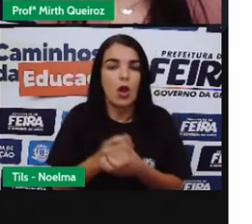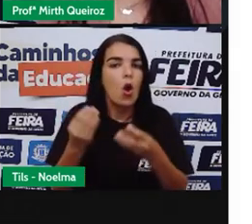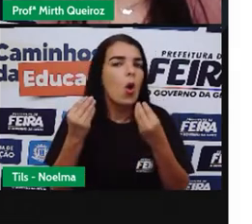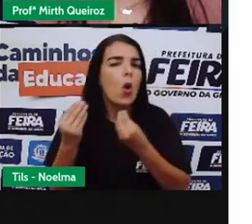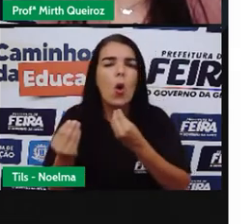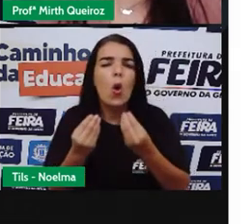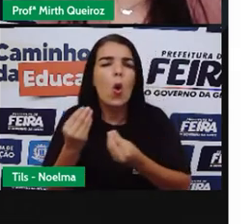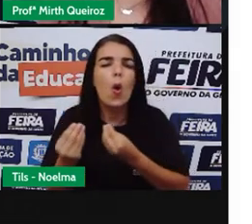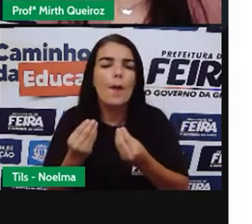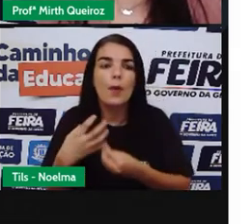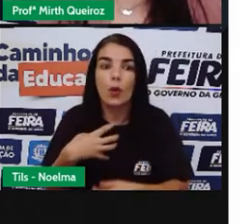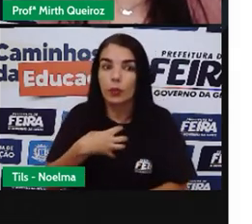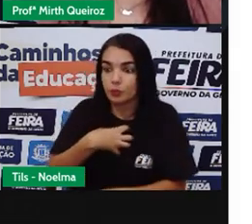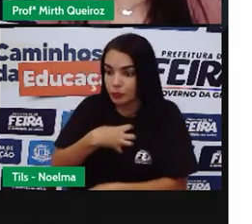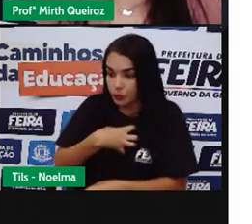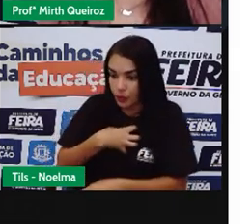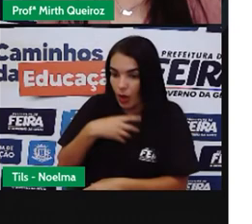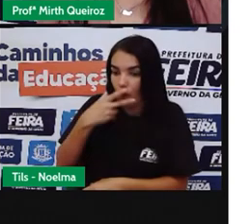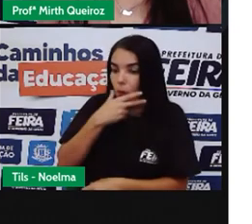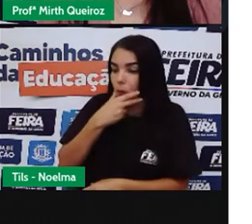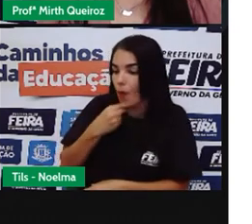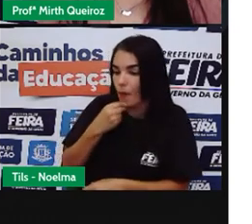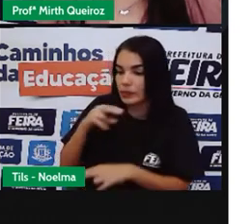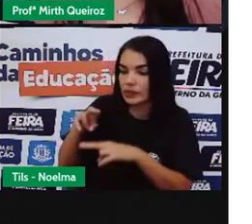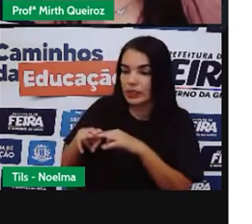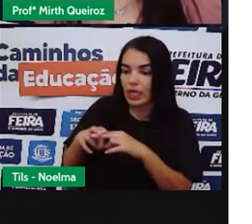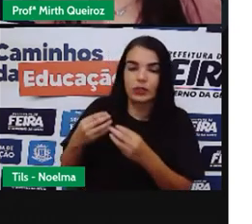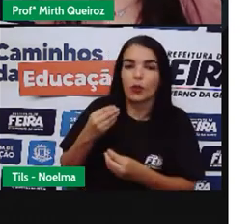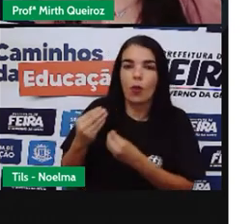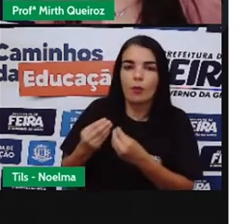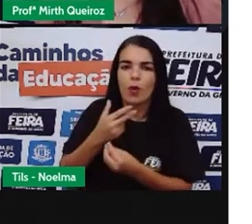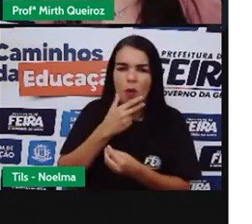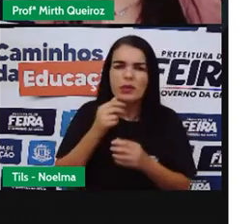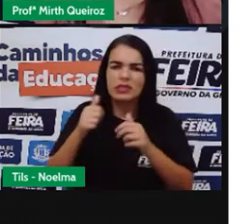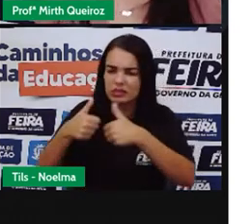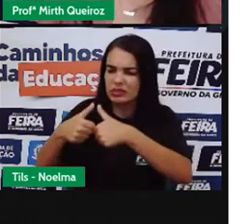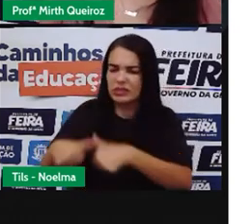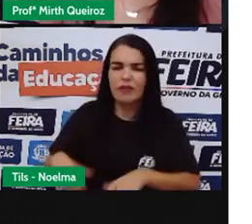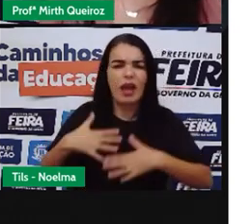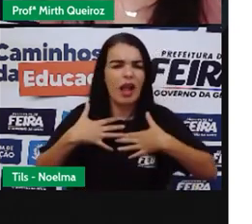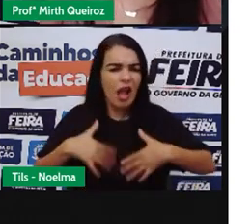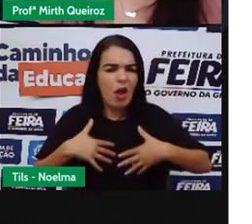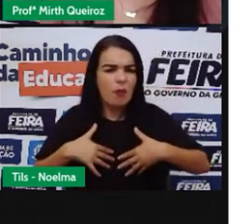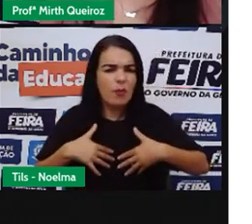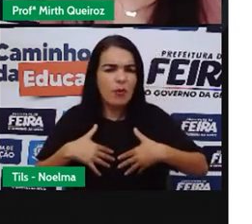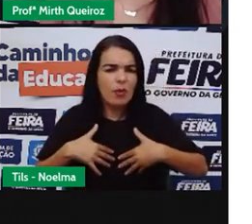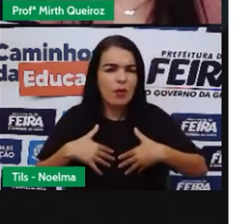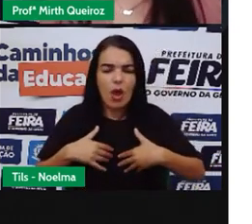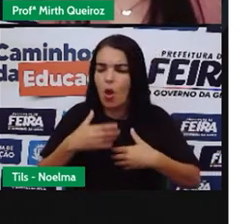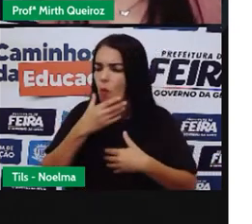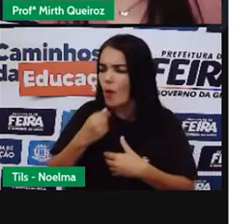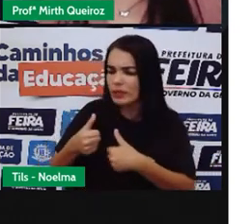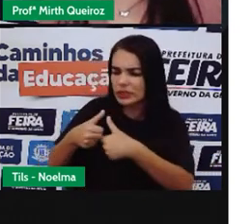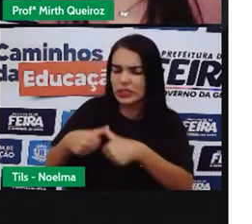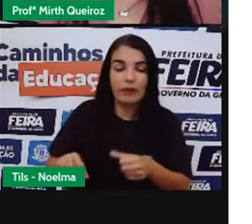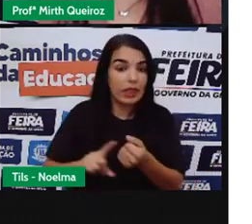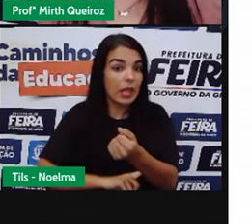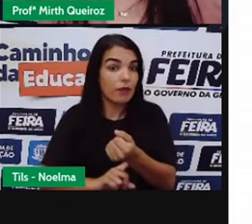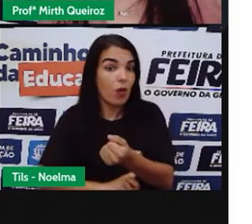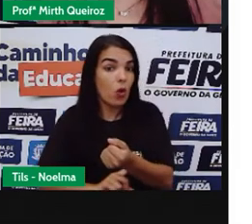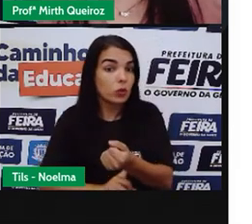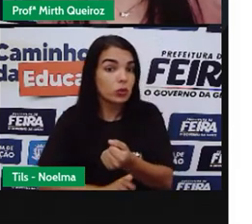Como se comporta o passageiro durante o voo? Ele estava tranquilo? Ele estava nervoso? Por quê?